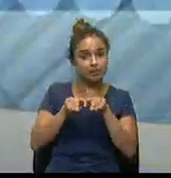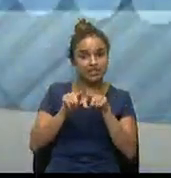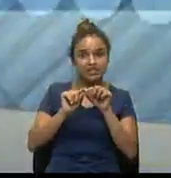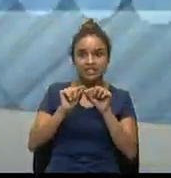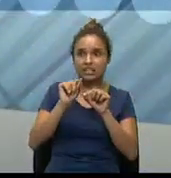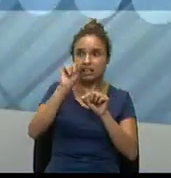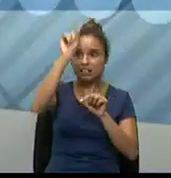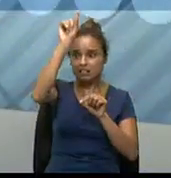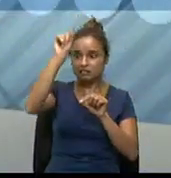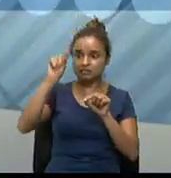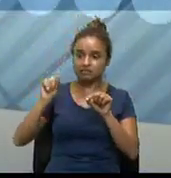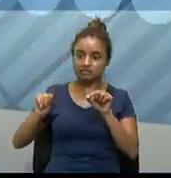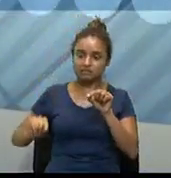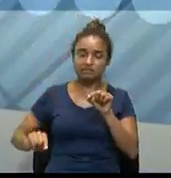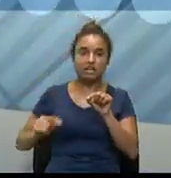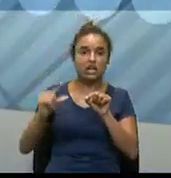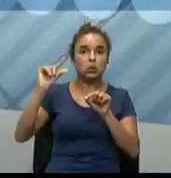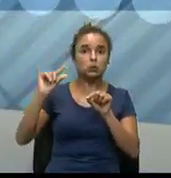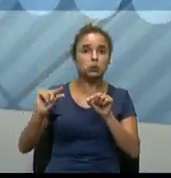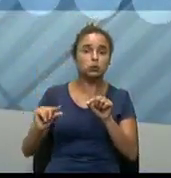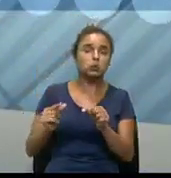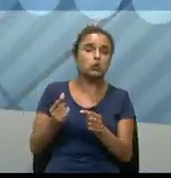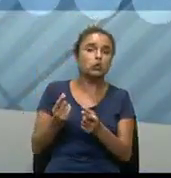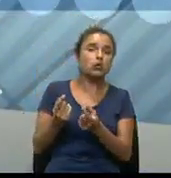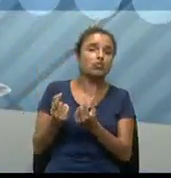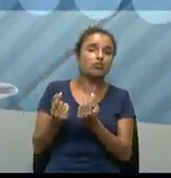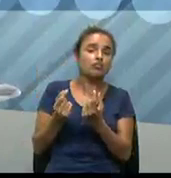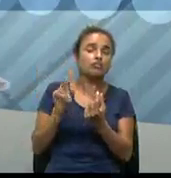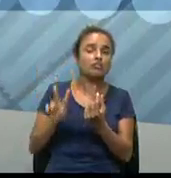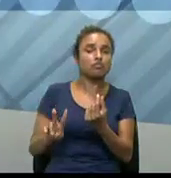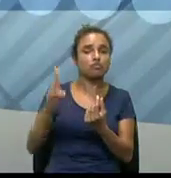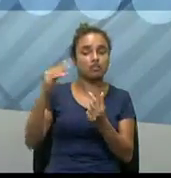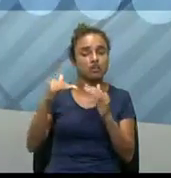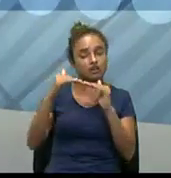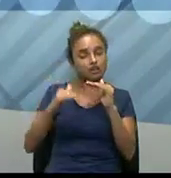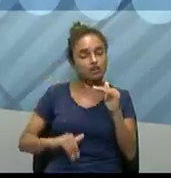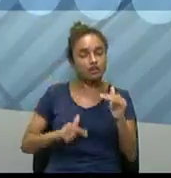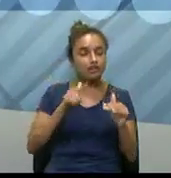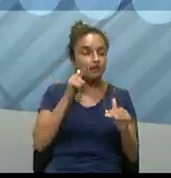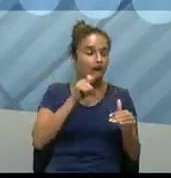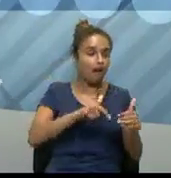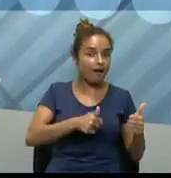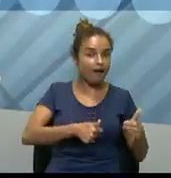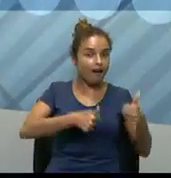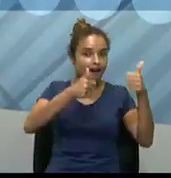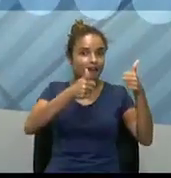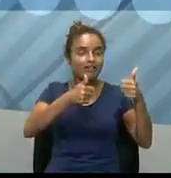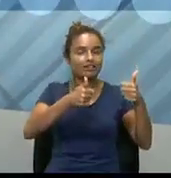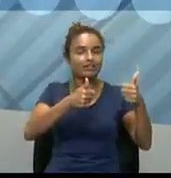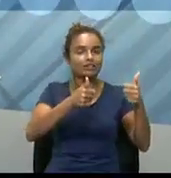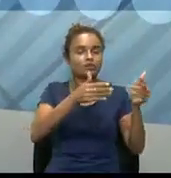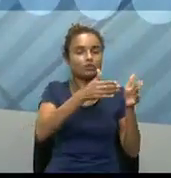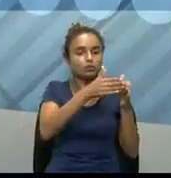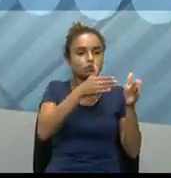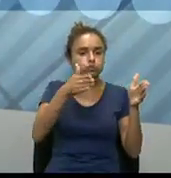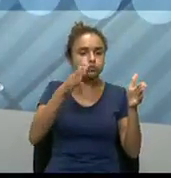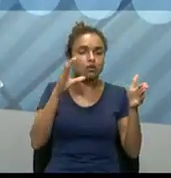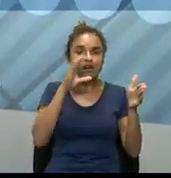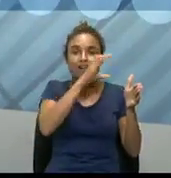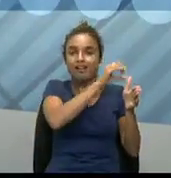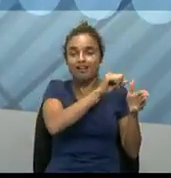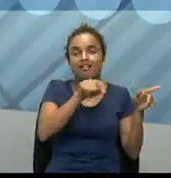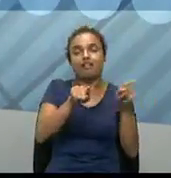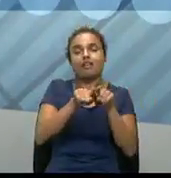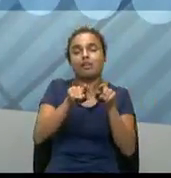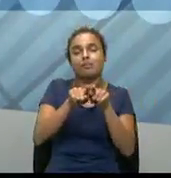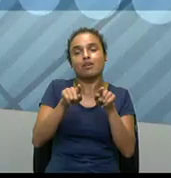que acompanhar tudo isso, né? Então, pode ser aí tanto um ganho inesperado por um curto período de tempo, mas